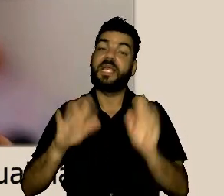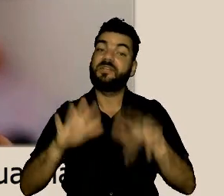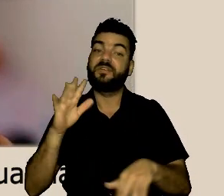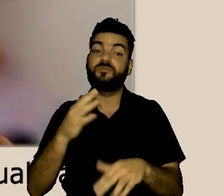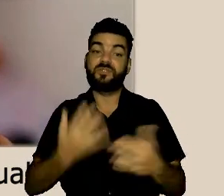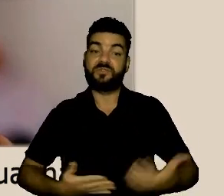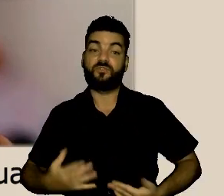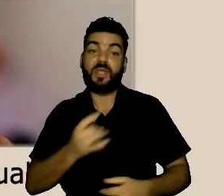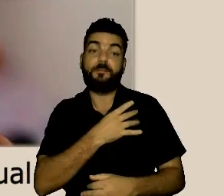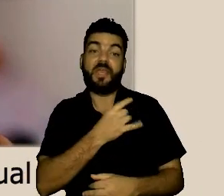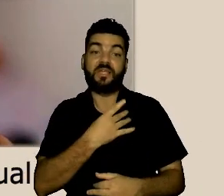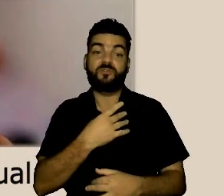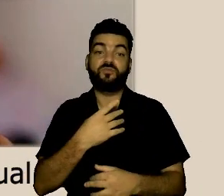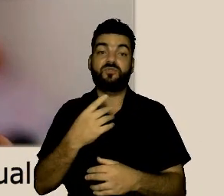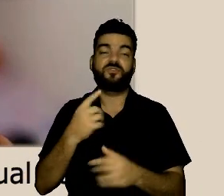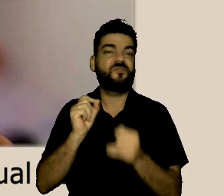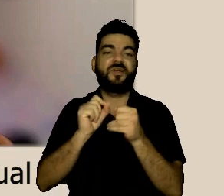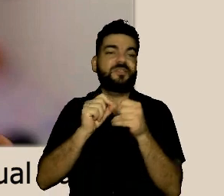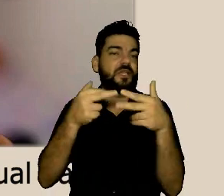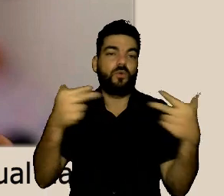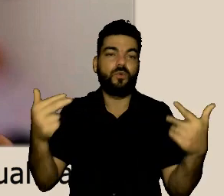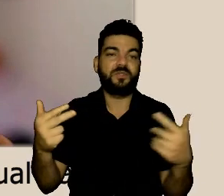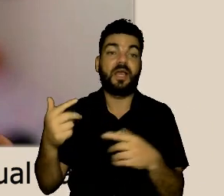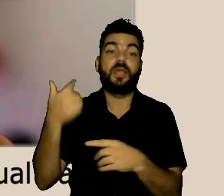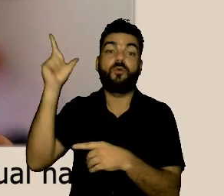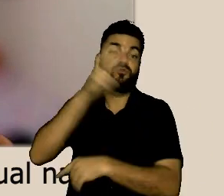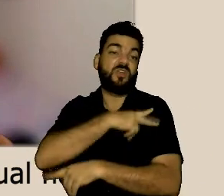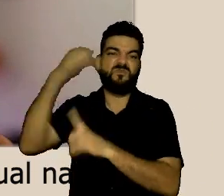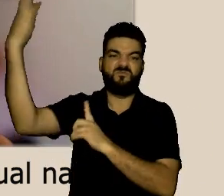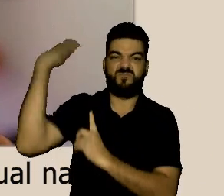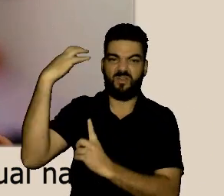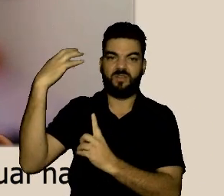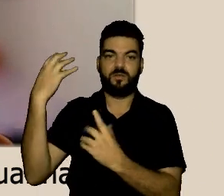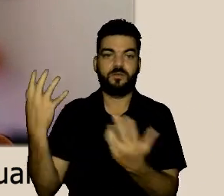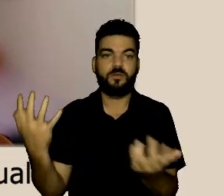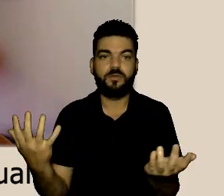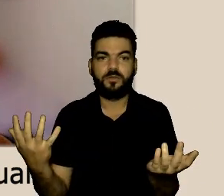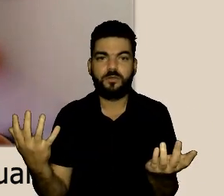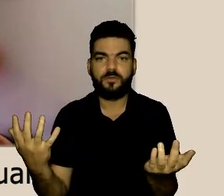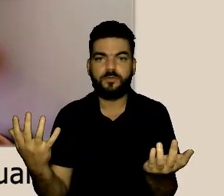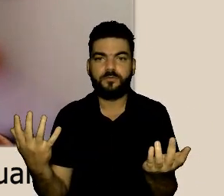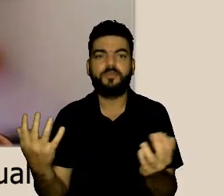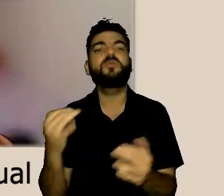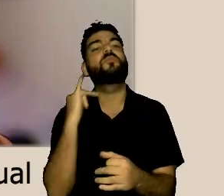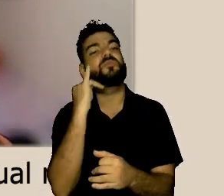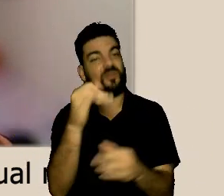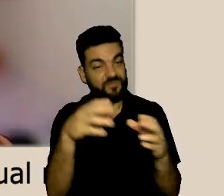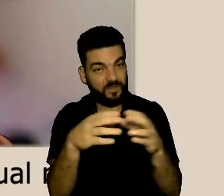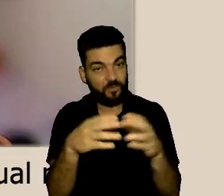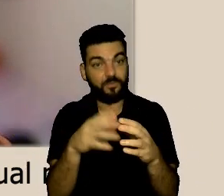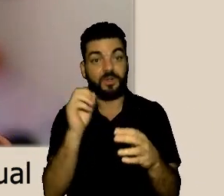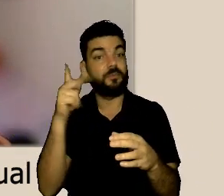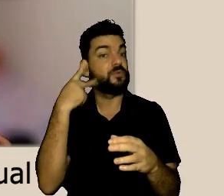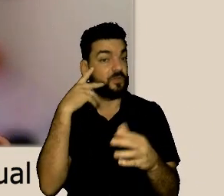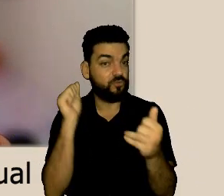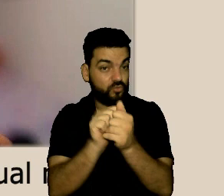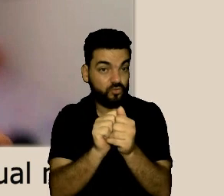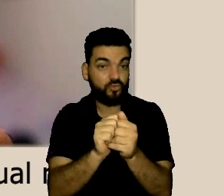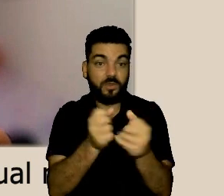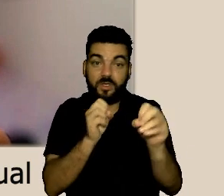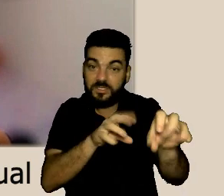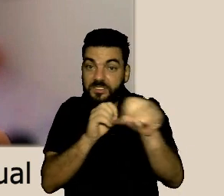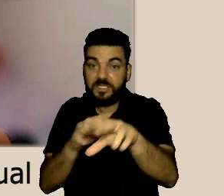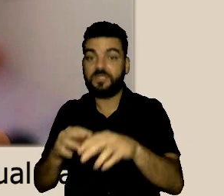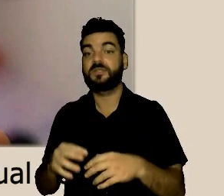fato muito amedrontados em tomar medidas com medo de represália por isso que foi uma das orientações na